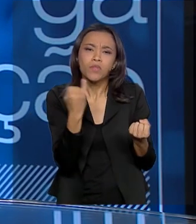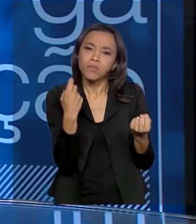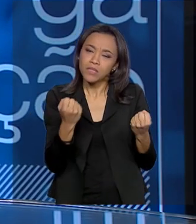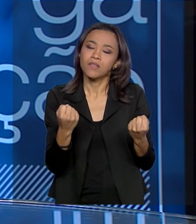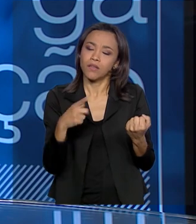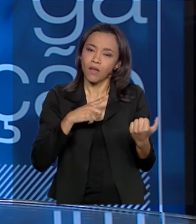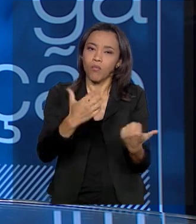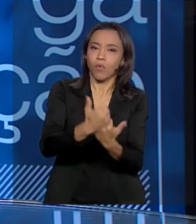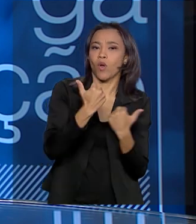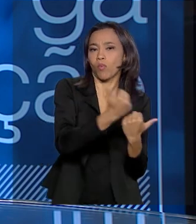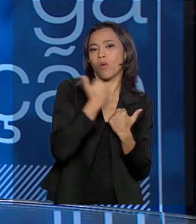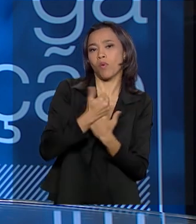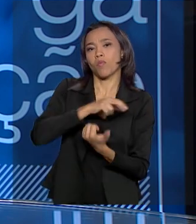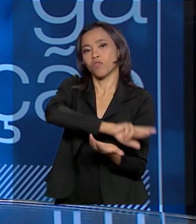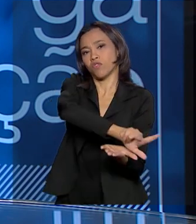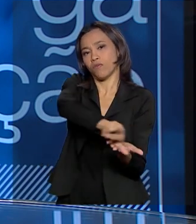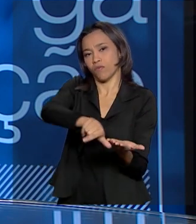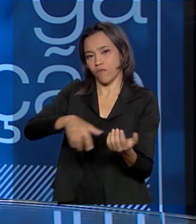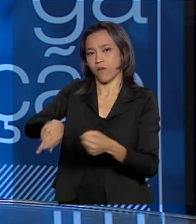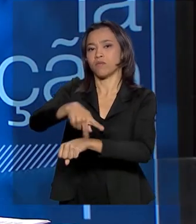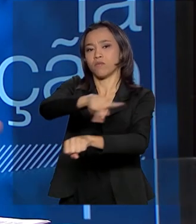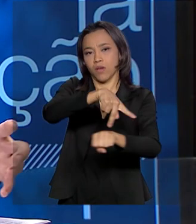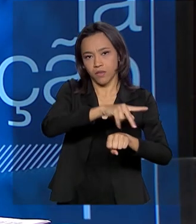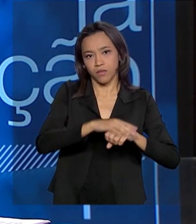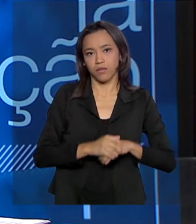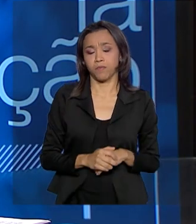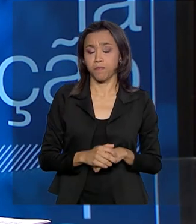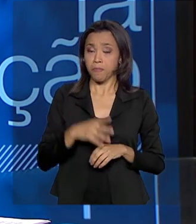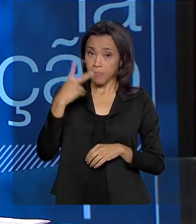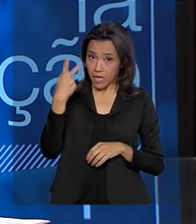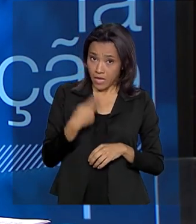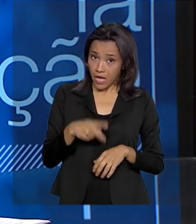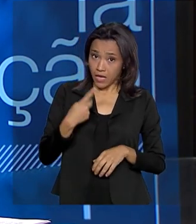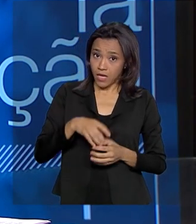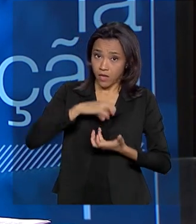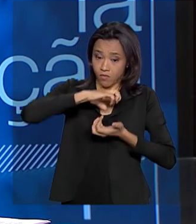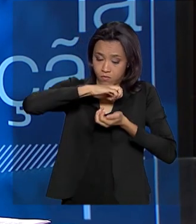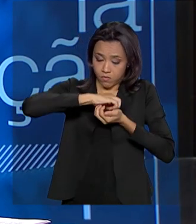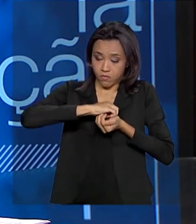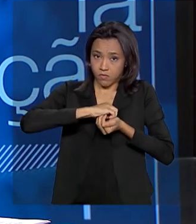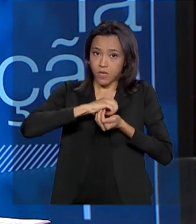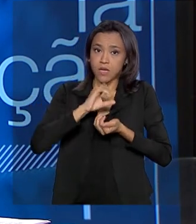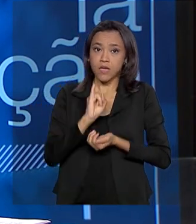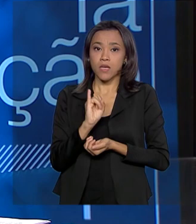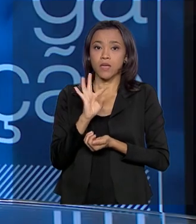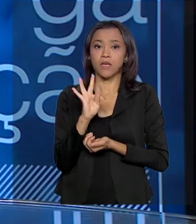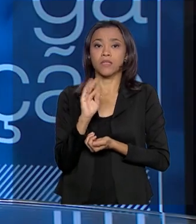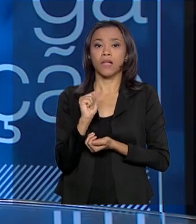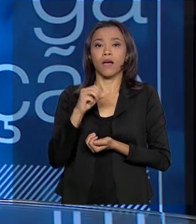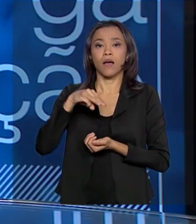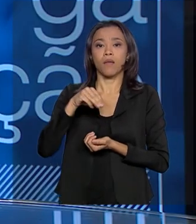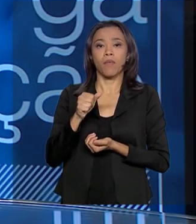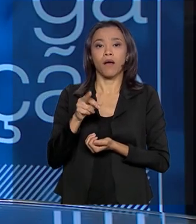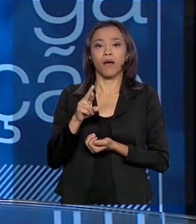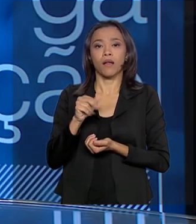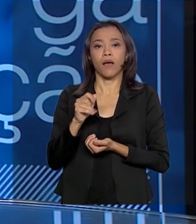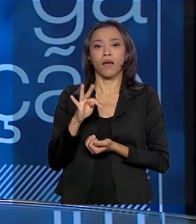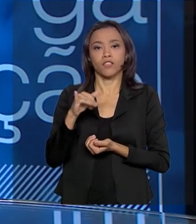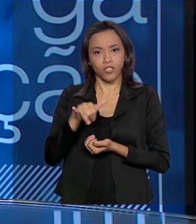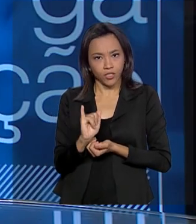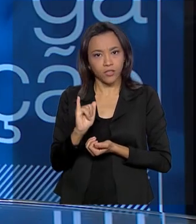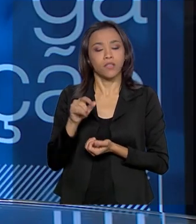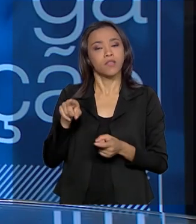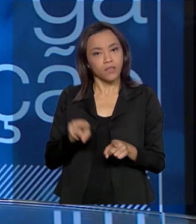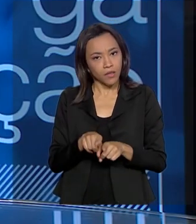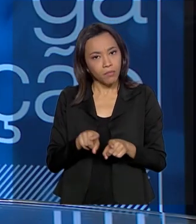realmente com os diversos países. E o Itamaraty também tem uma participação nesse processo? Isso. A Agência Brasileira de Cooperação,